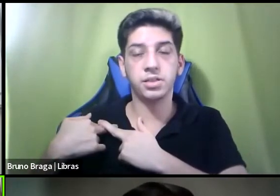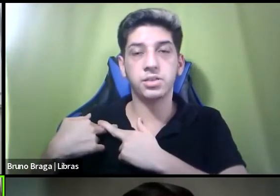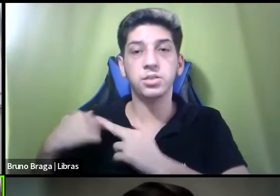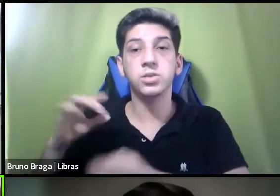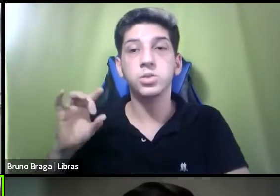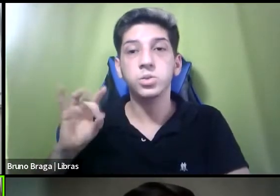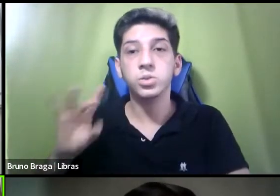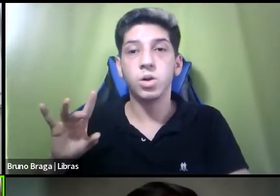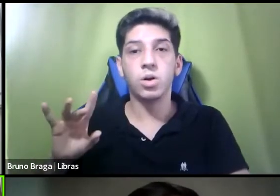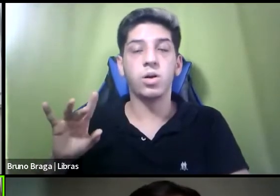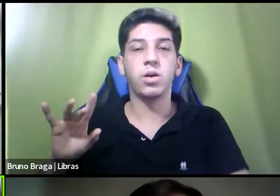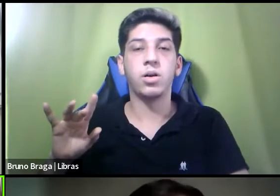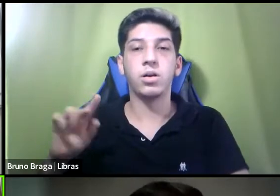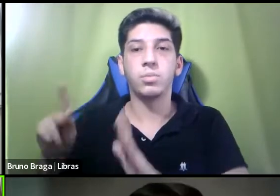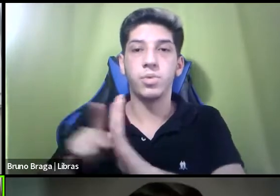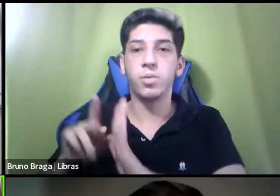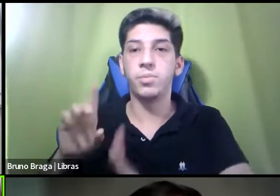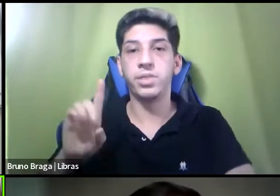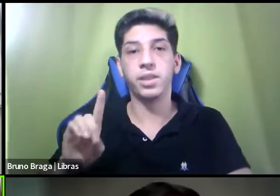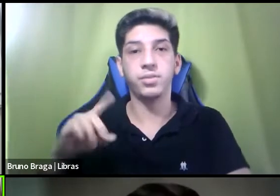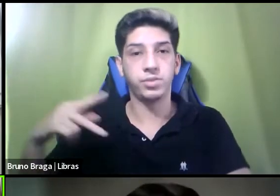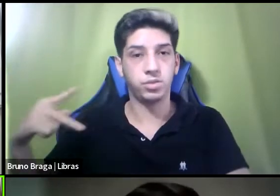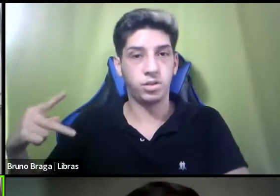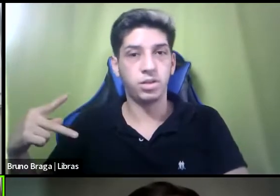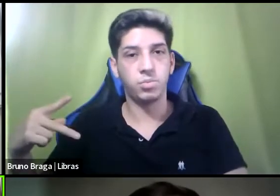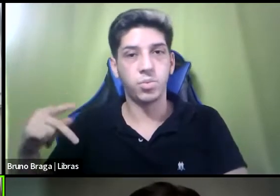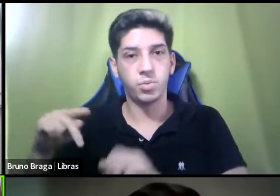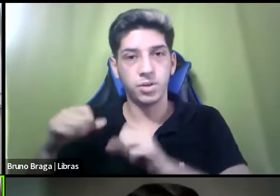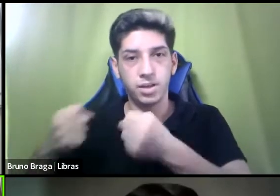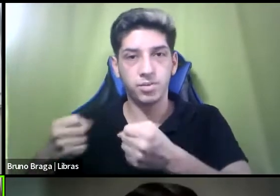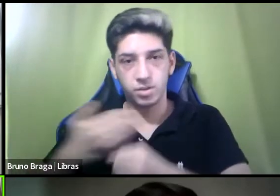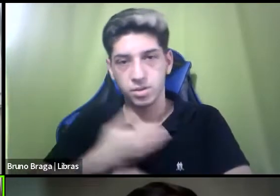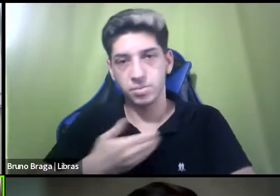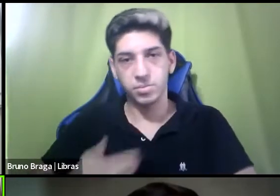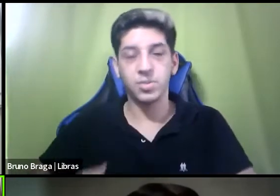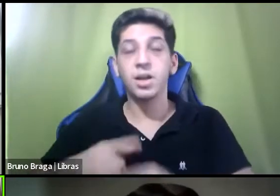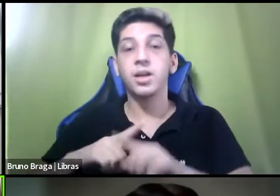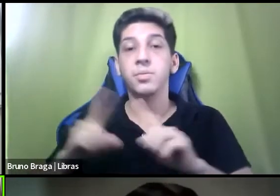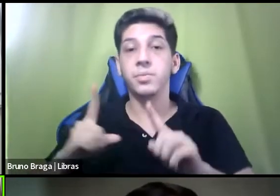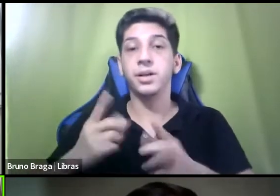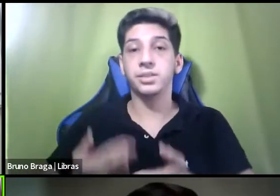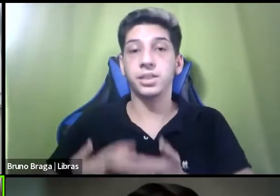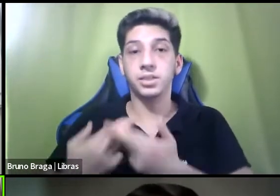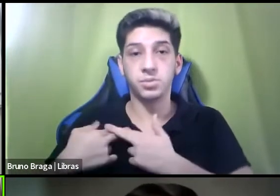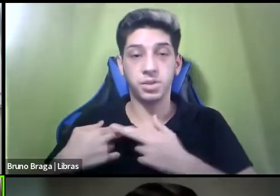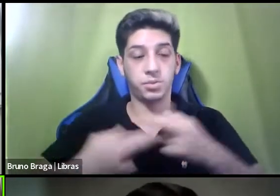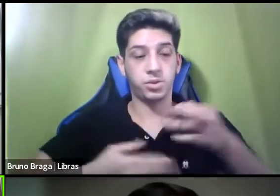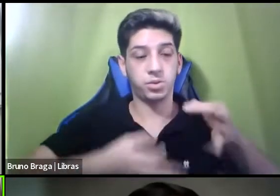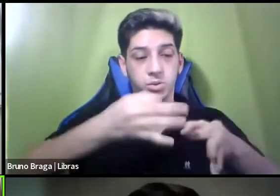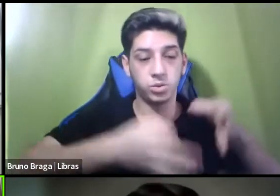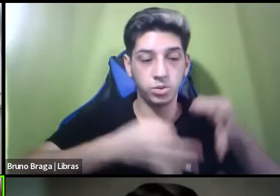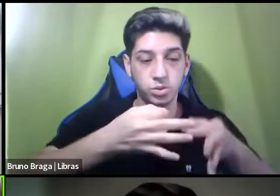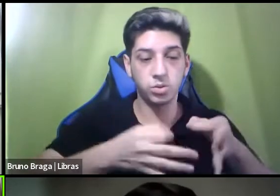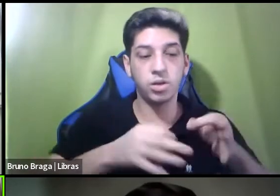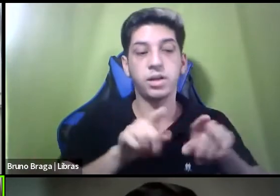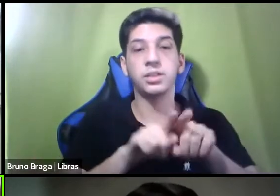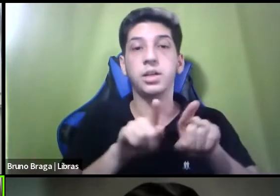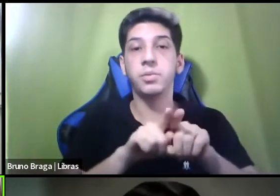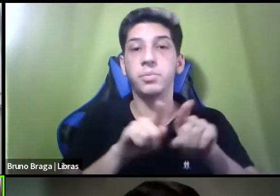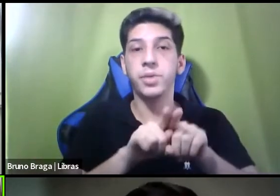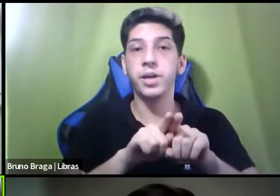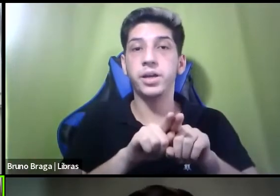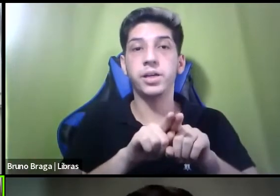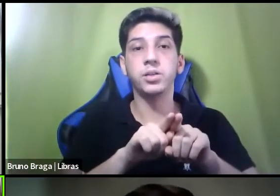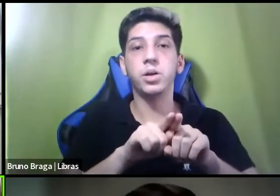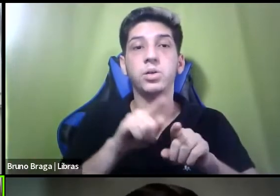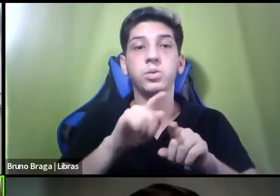das defensorias públicas, né, e a responsabilidade do judiciário e não só dele mas de todo o sistema de